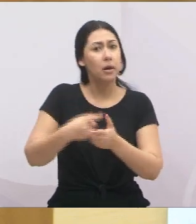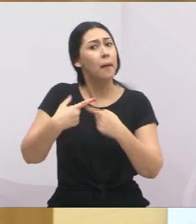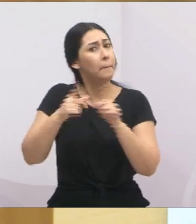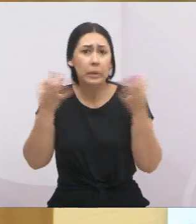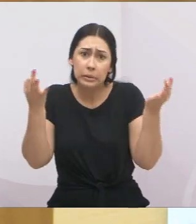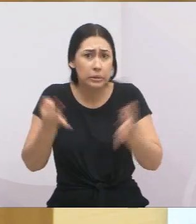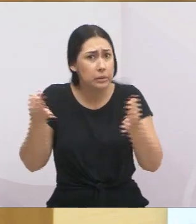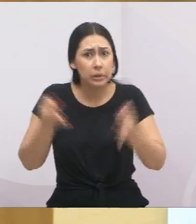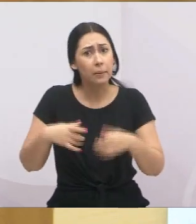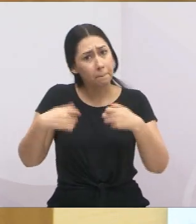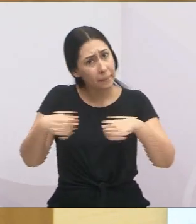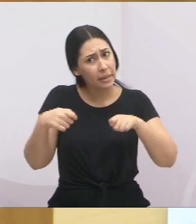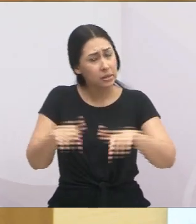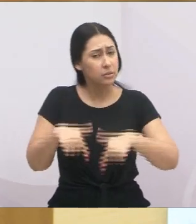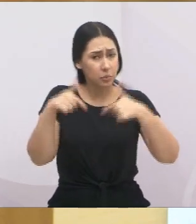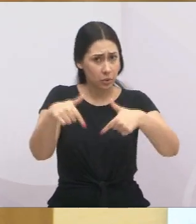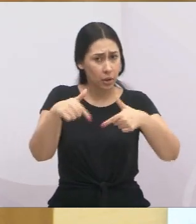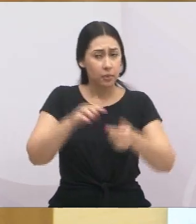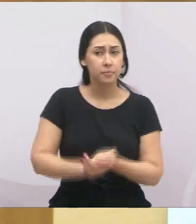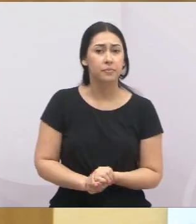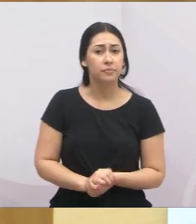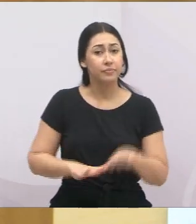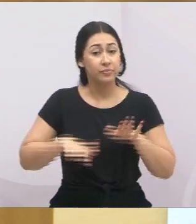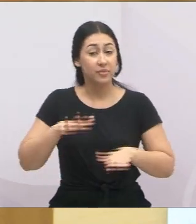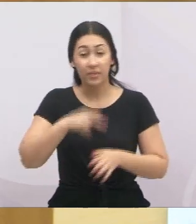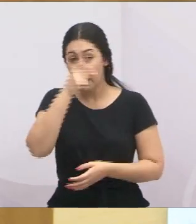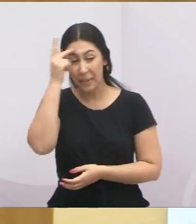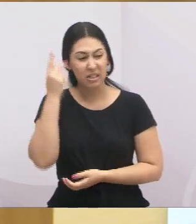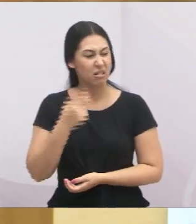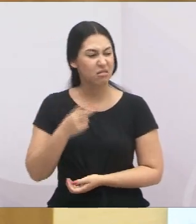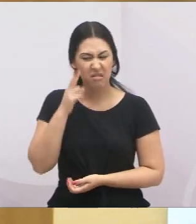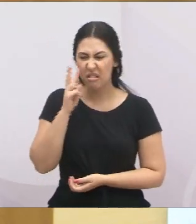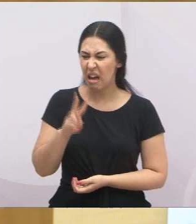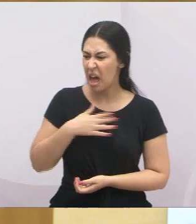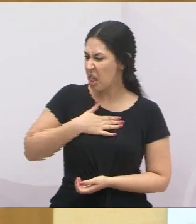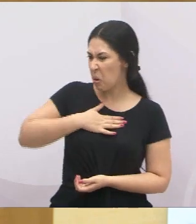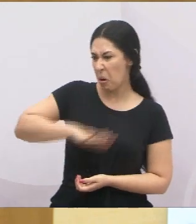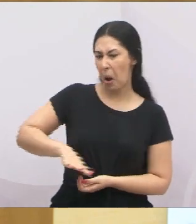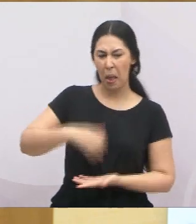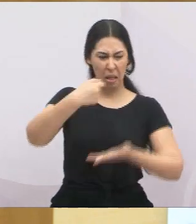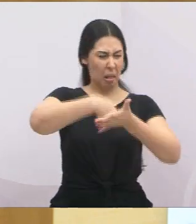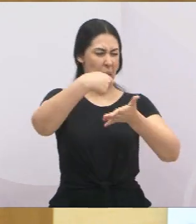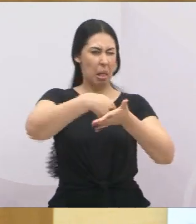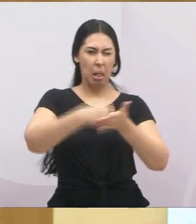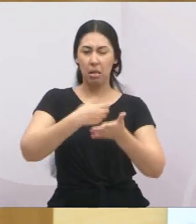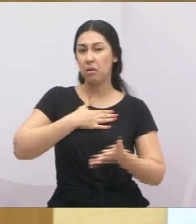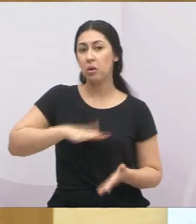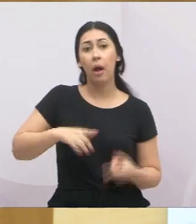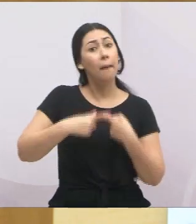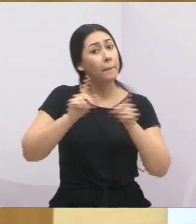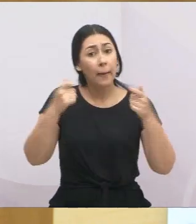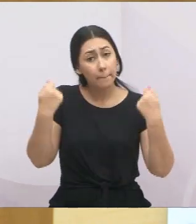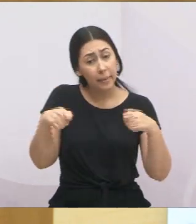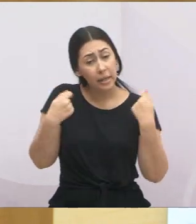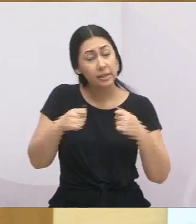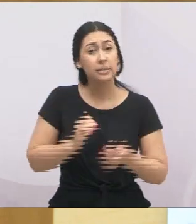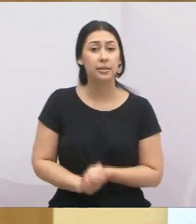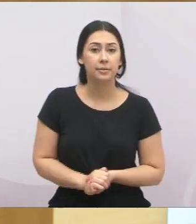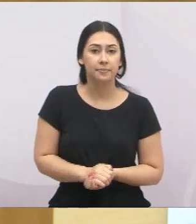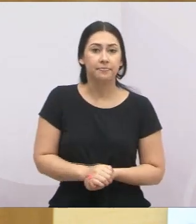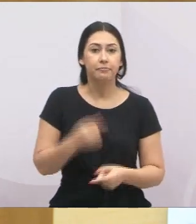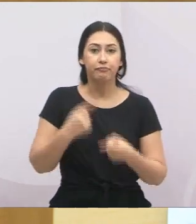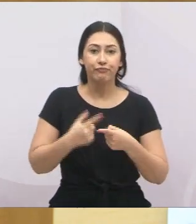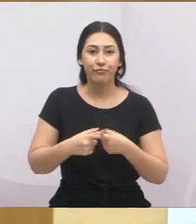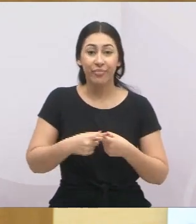fazer isso mesmo. Muitas vezes as pessoas não gostam, muitos políticos não gostam de ser cobrados, mas tem que ser cobrados, porque essas